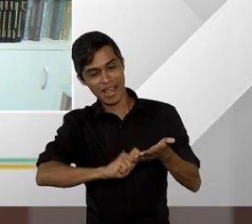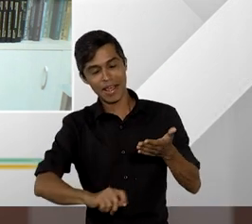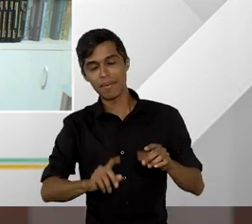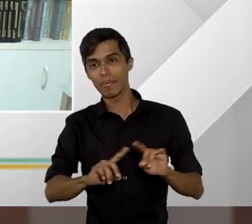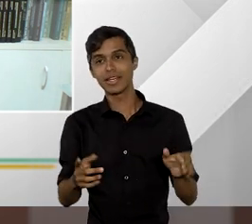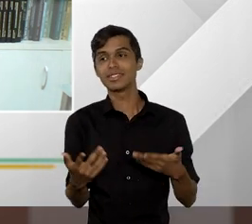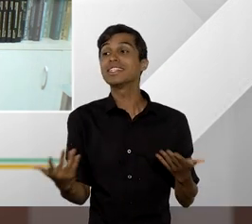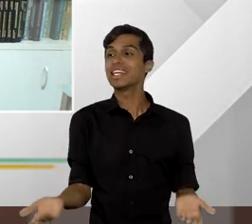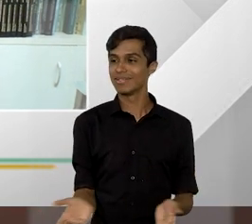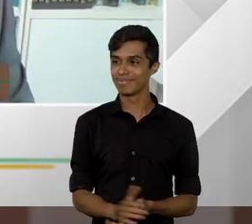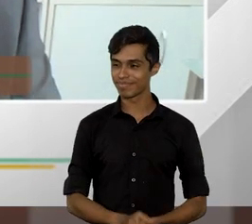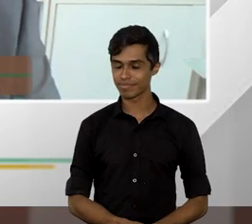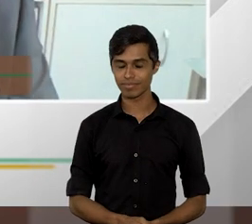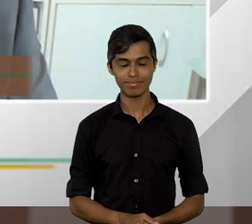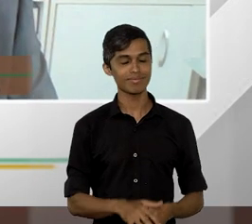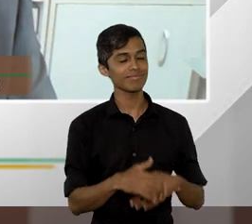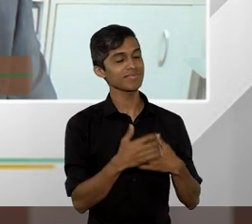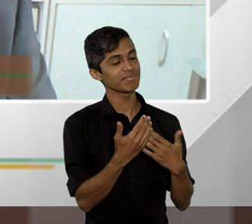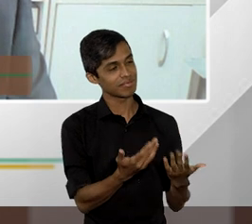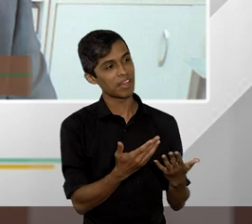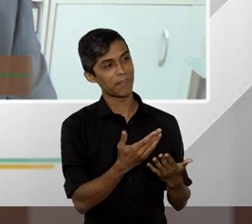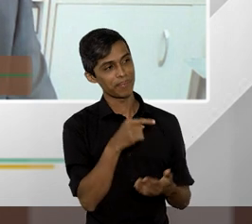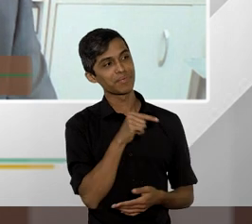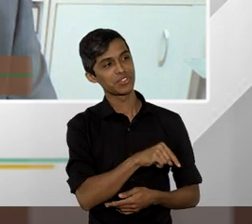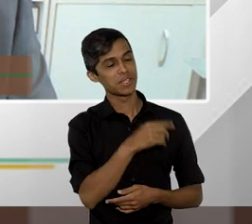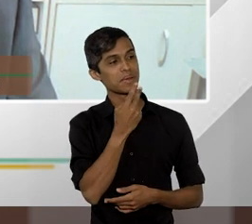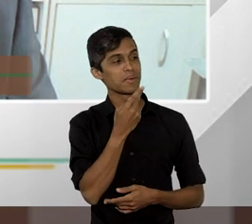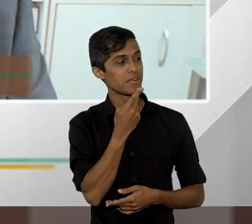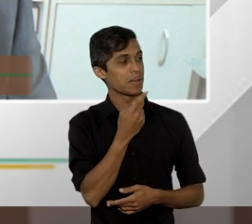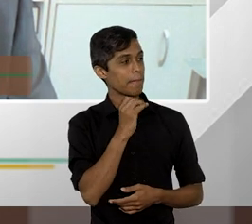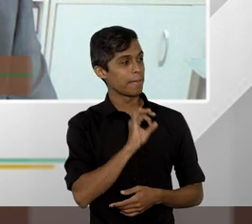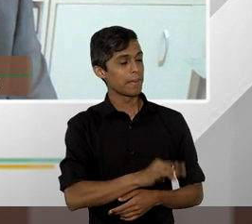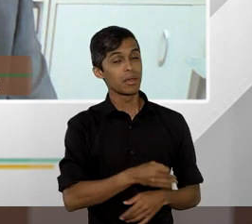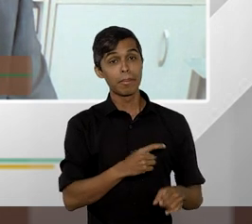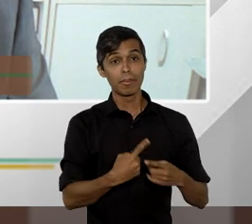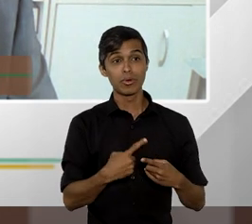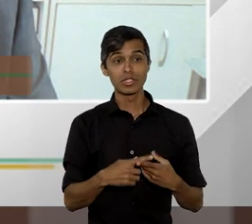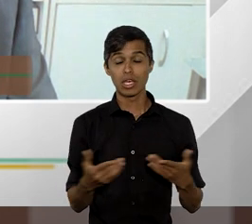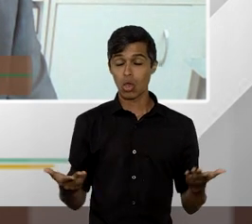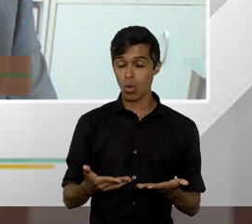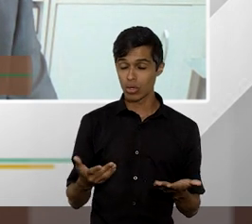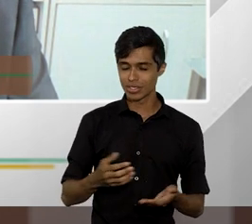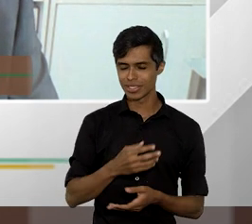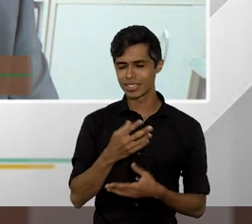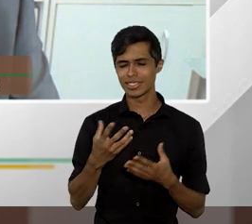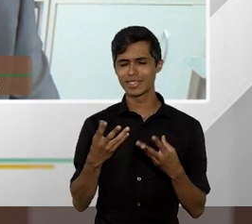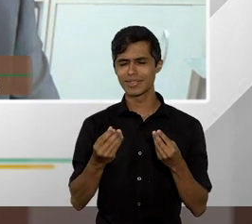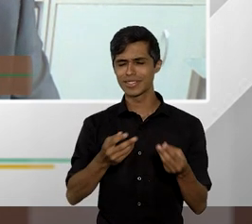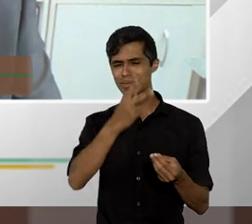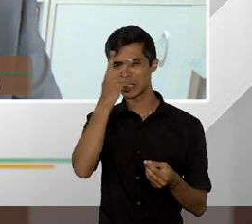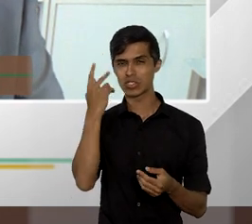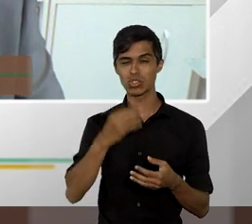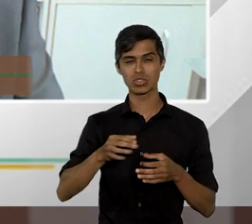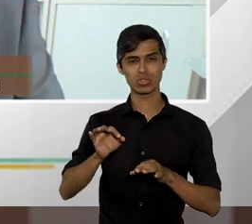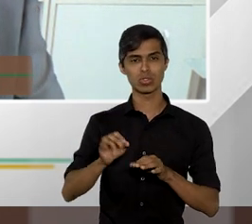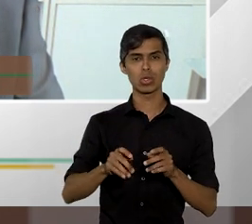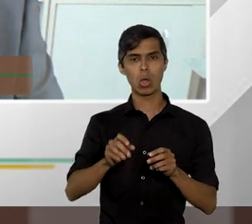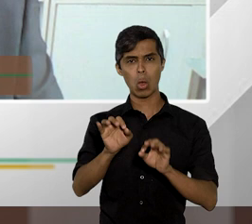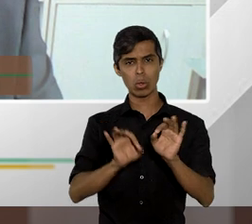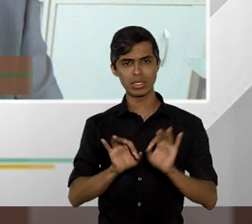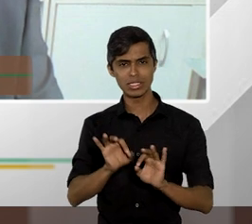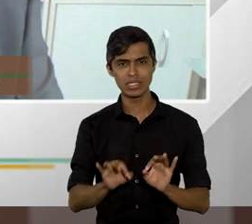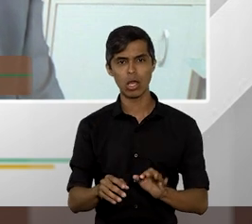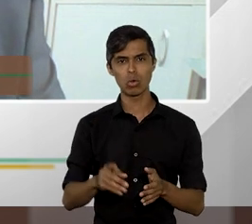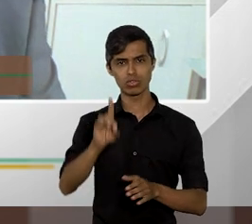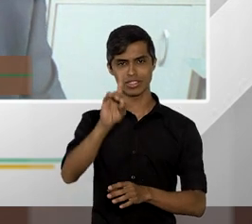essa é a maior aflição hoje dos operadores do direito de uma forma geral porque se